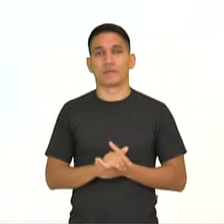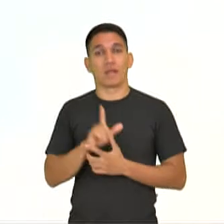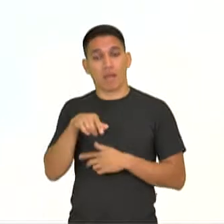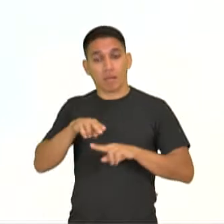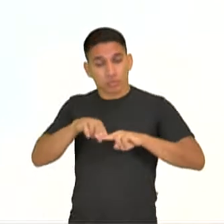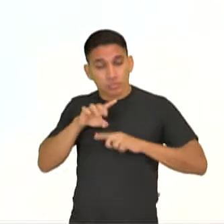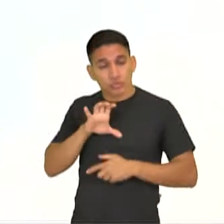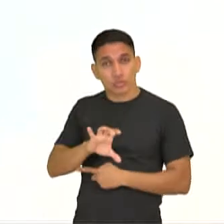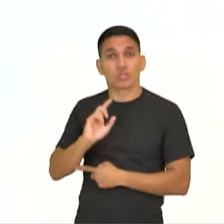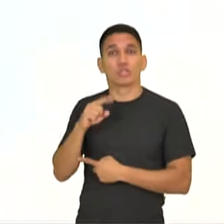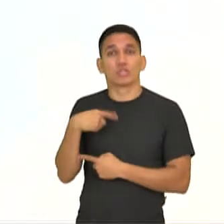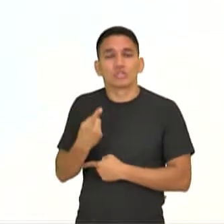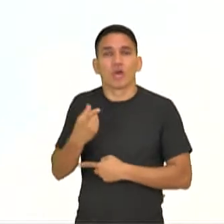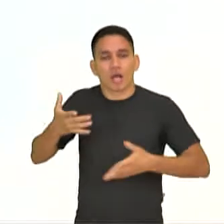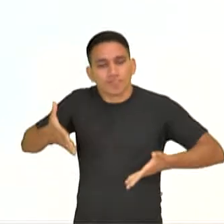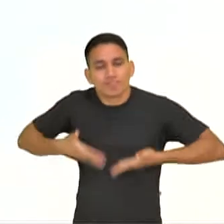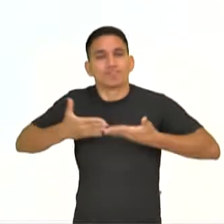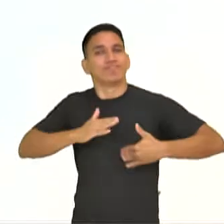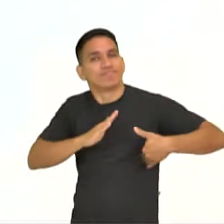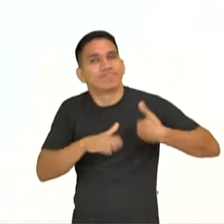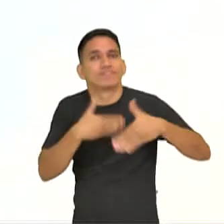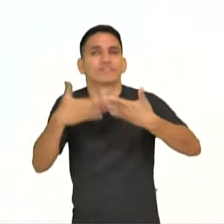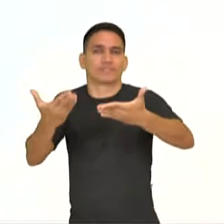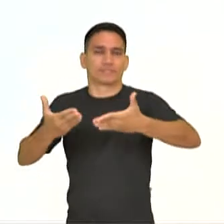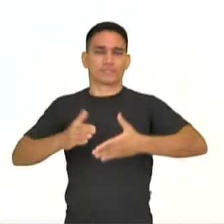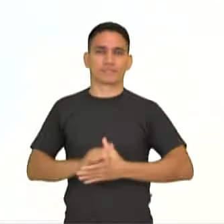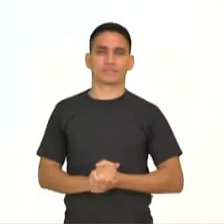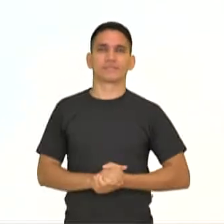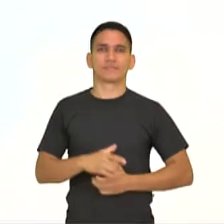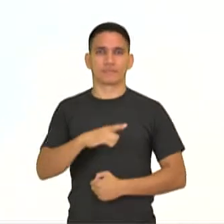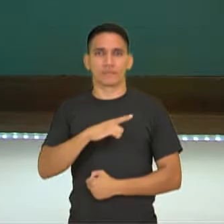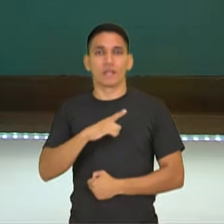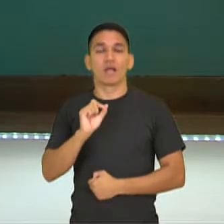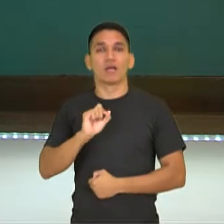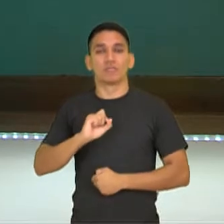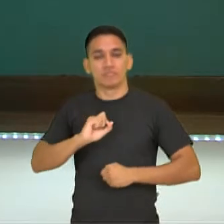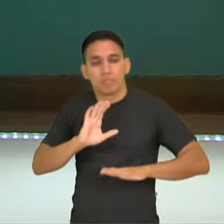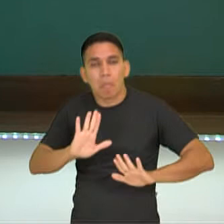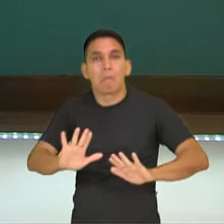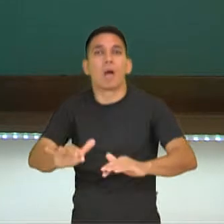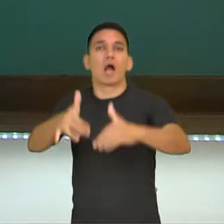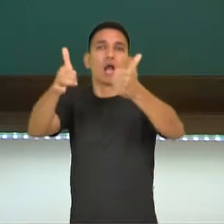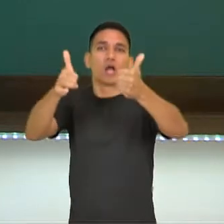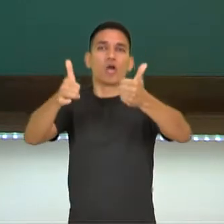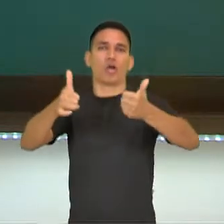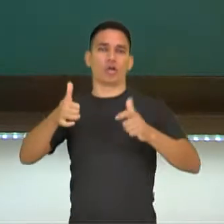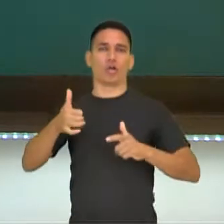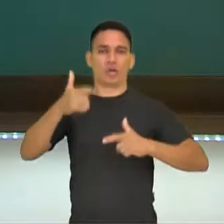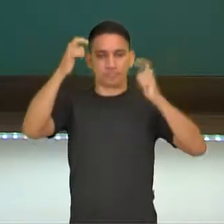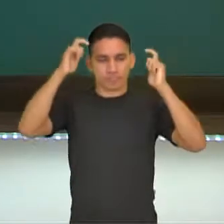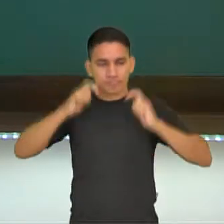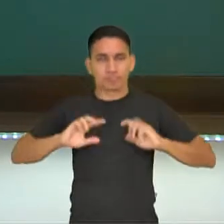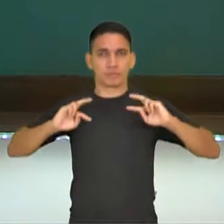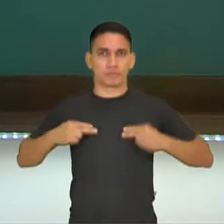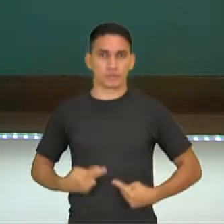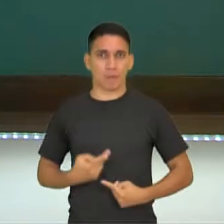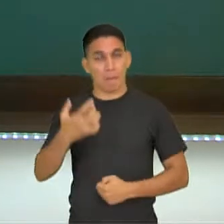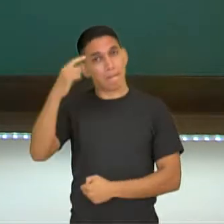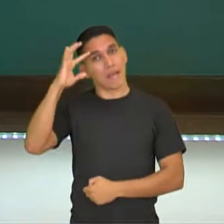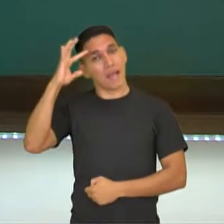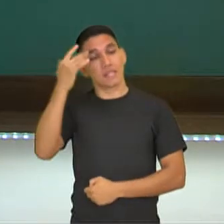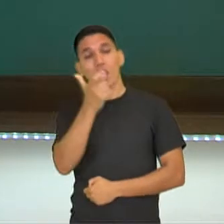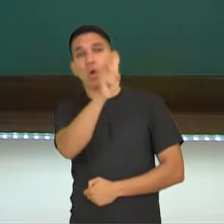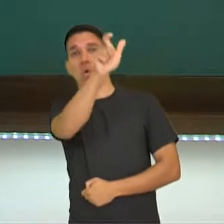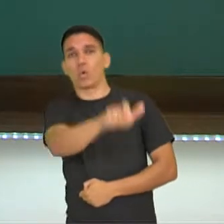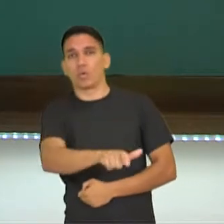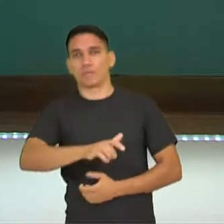evolucionar, né? É, evoluir como uma espécie, pensar no outro. Vamos